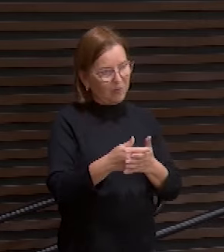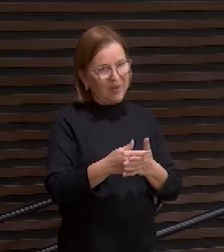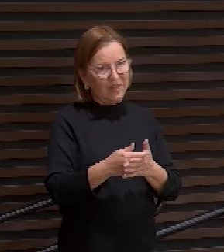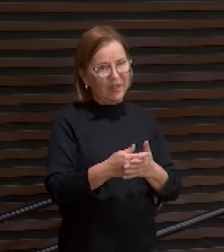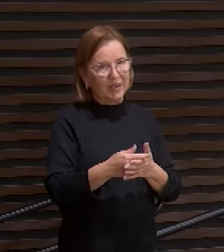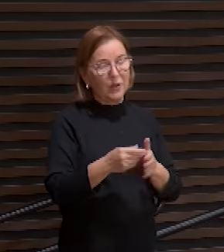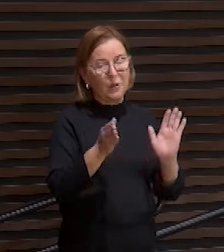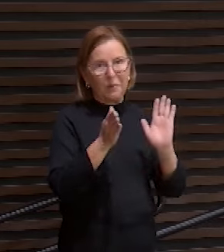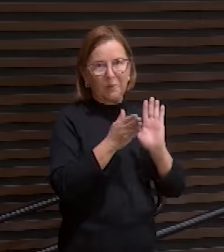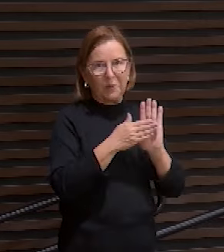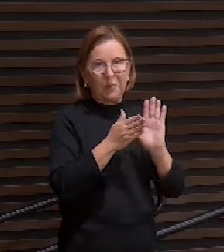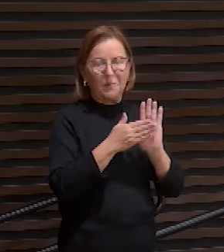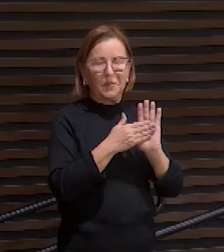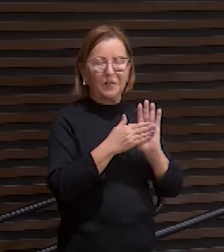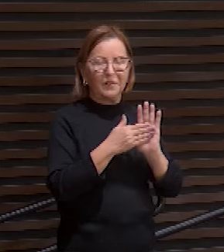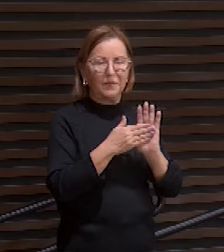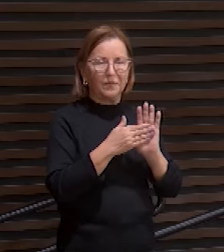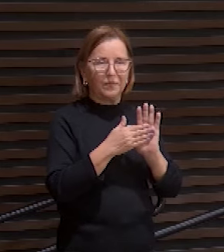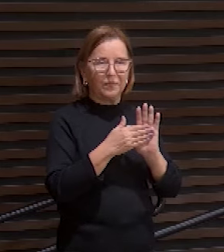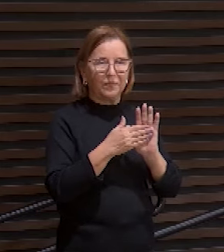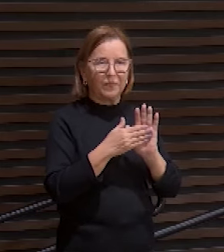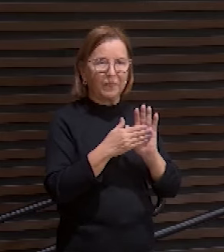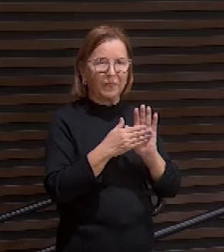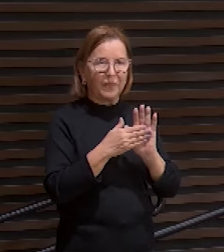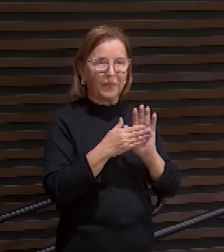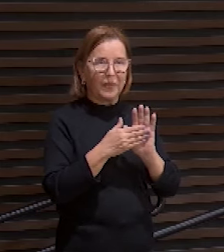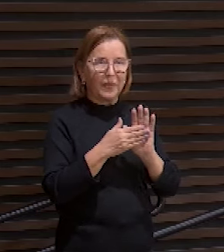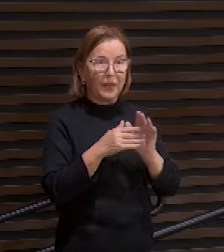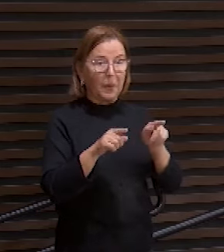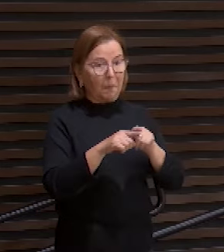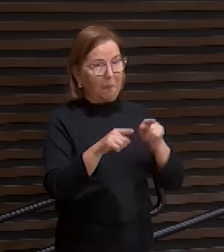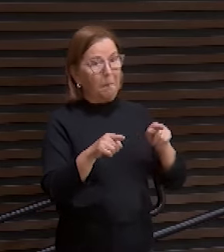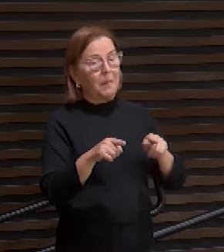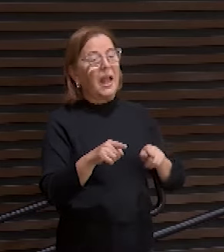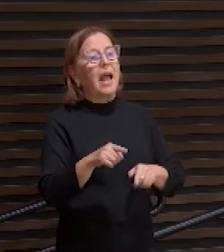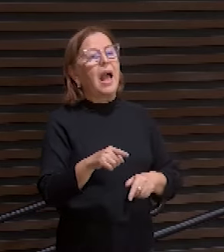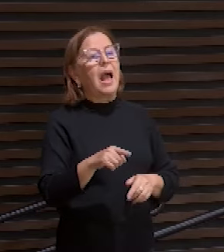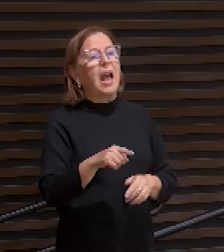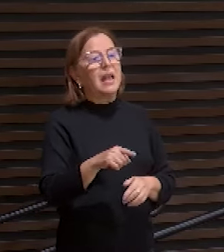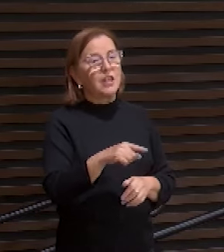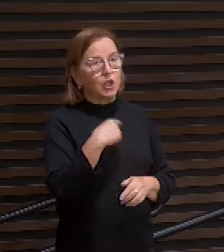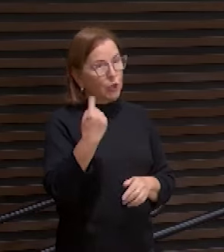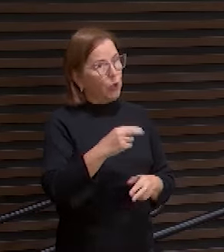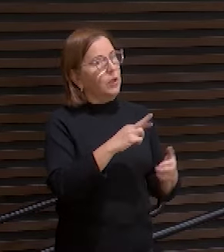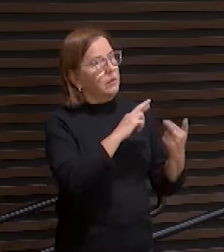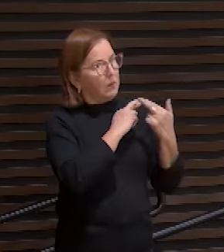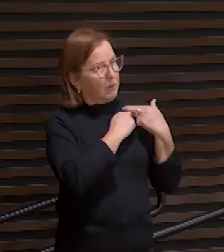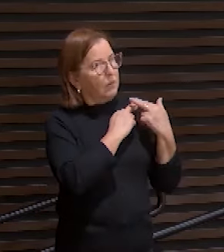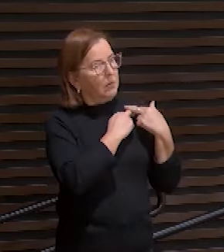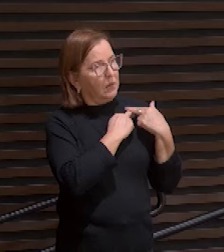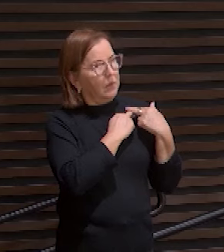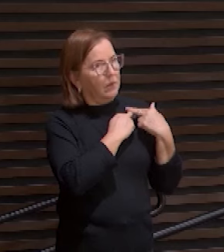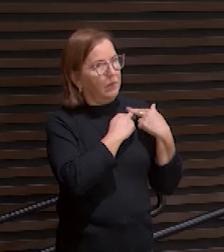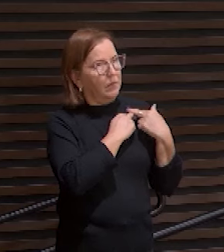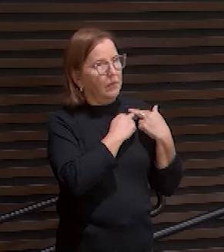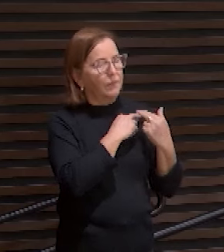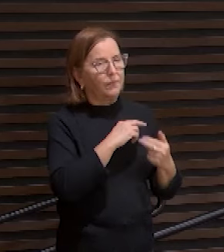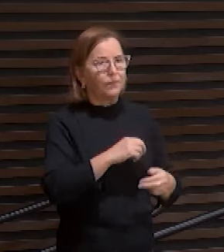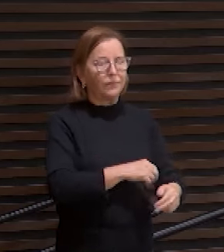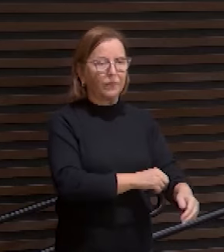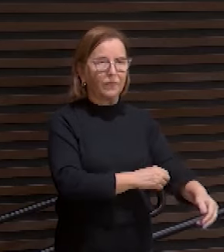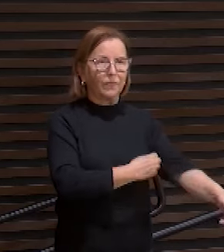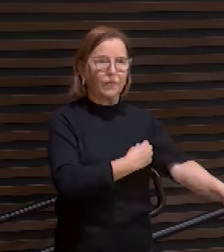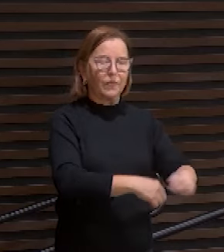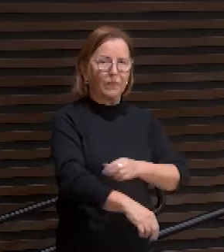e isso em hipótese alguma isenta a responsabilidade humana ah Deus que fez então eu estou negativo quando